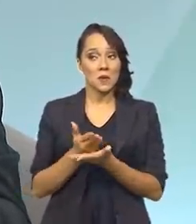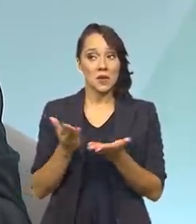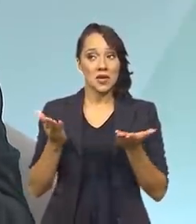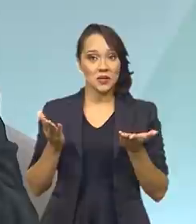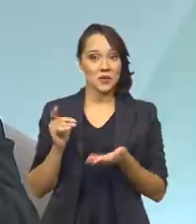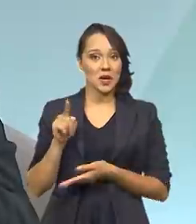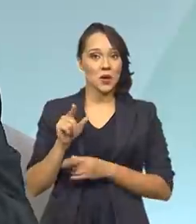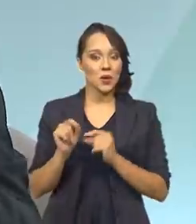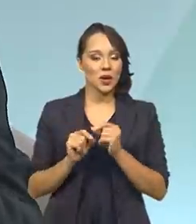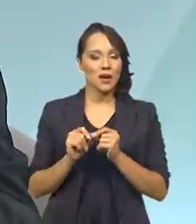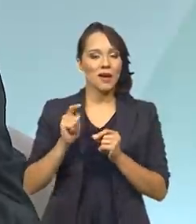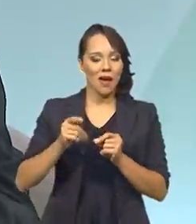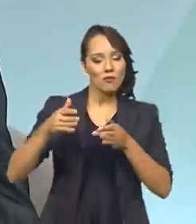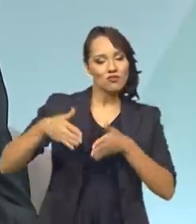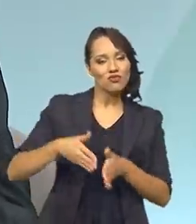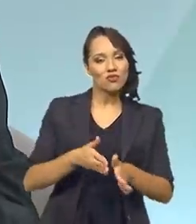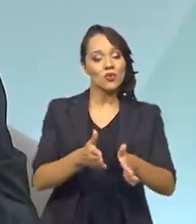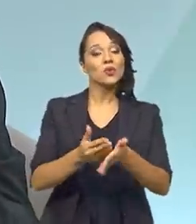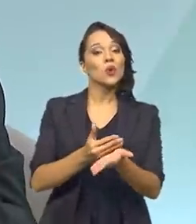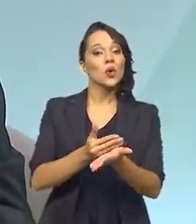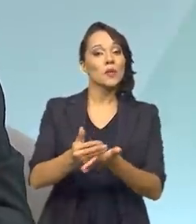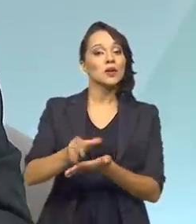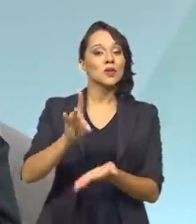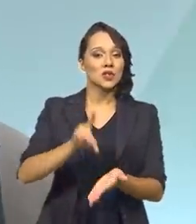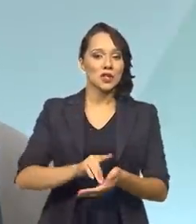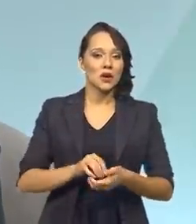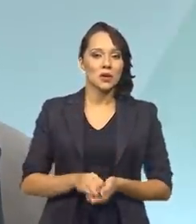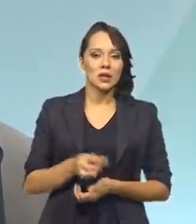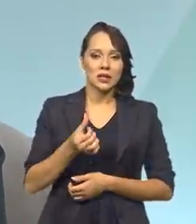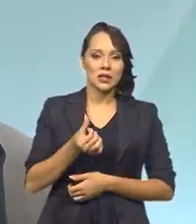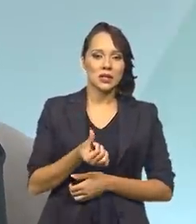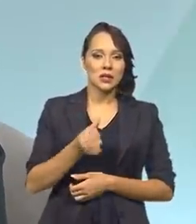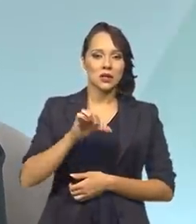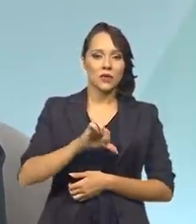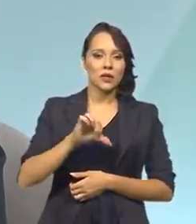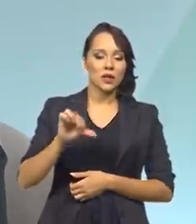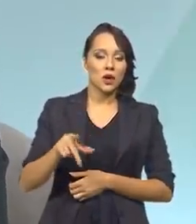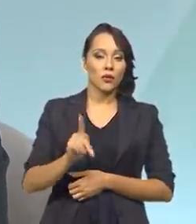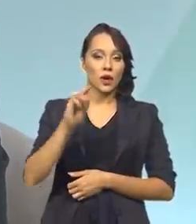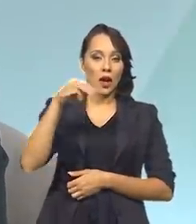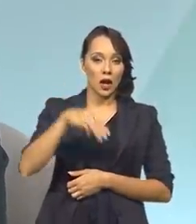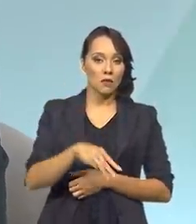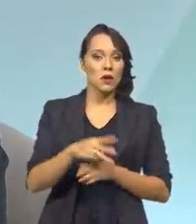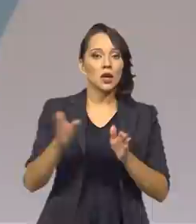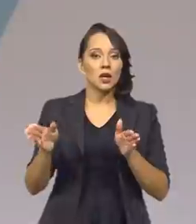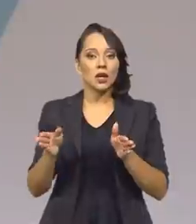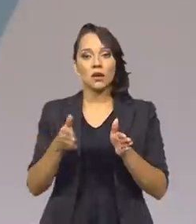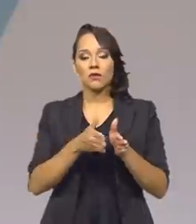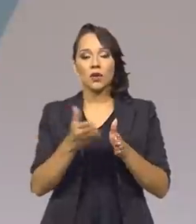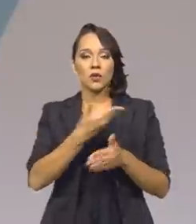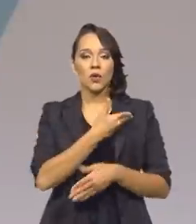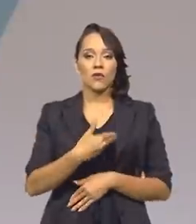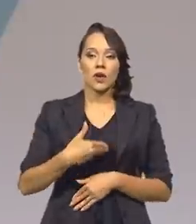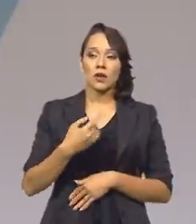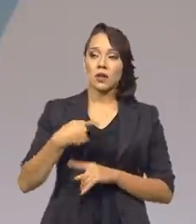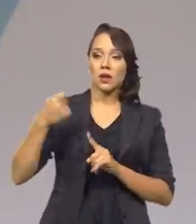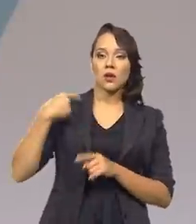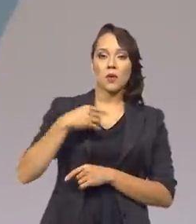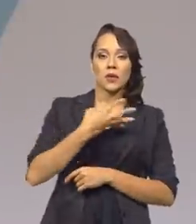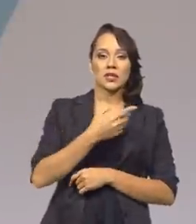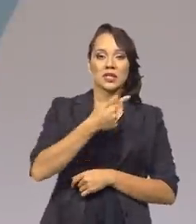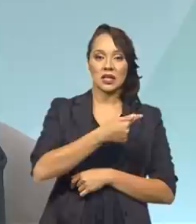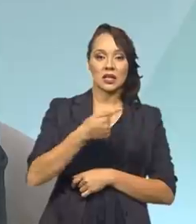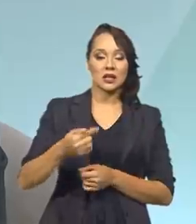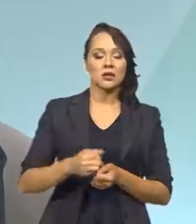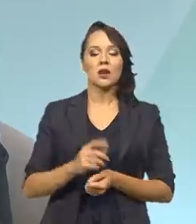é a transposição originária. São 699 quilômetros, que foi diminuído no governo anterior para 477,